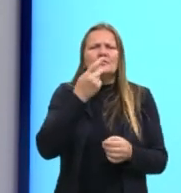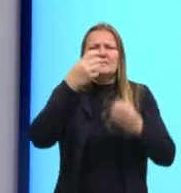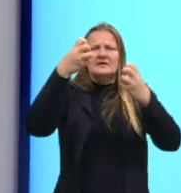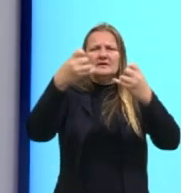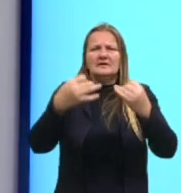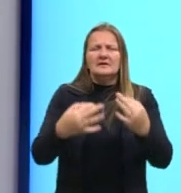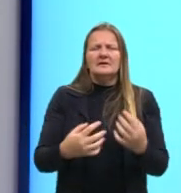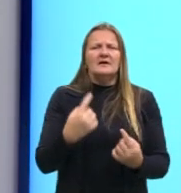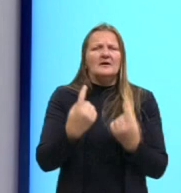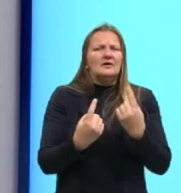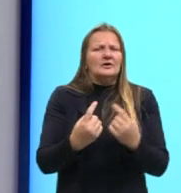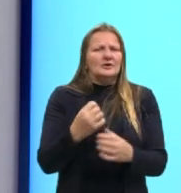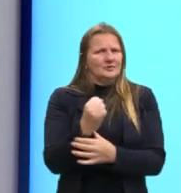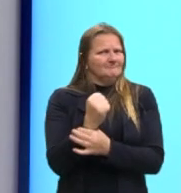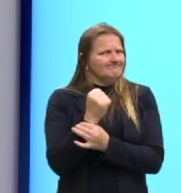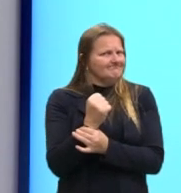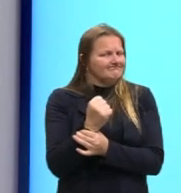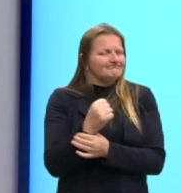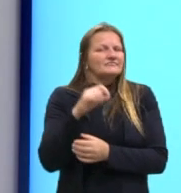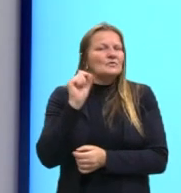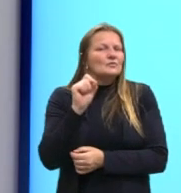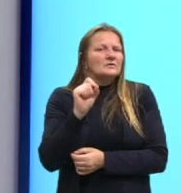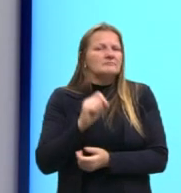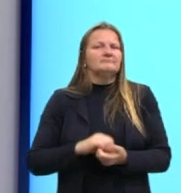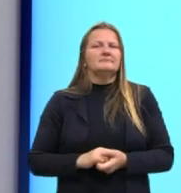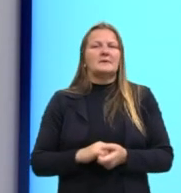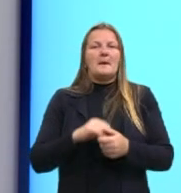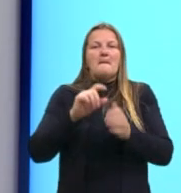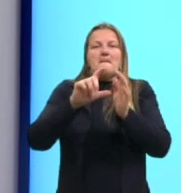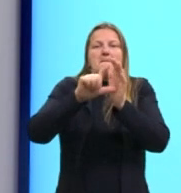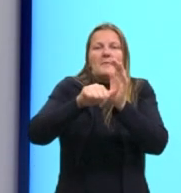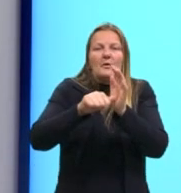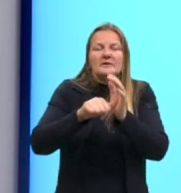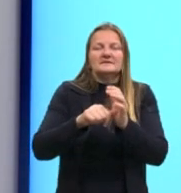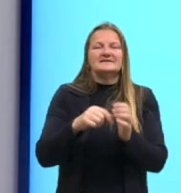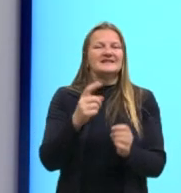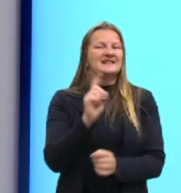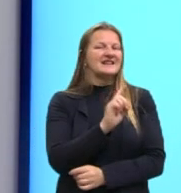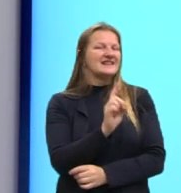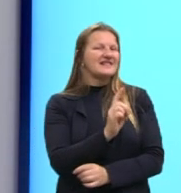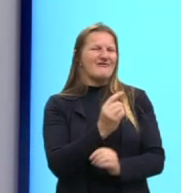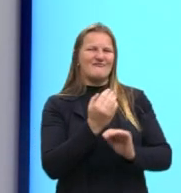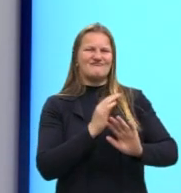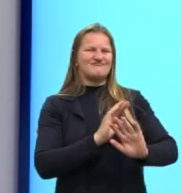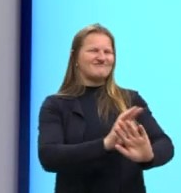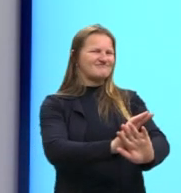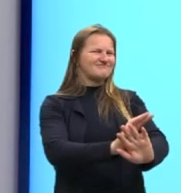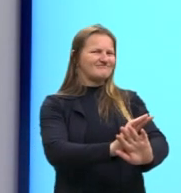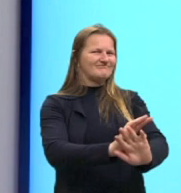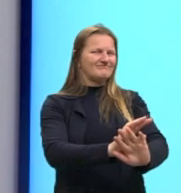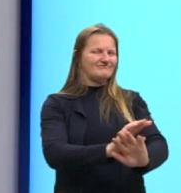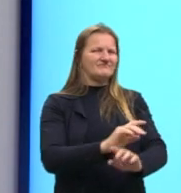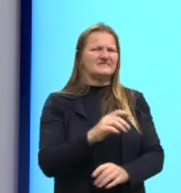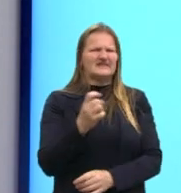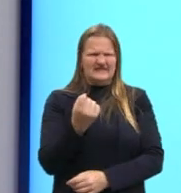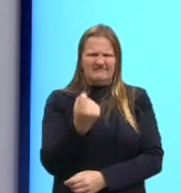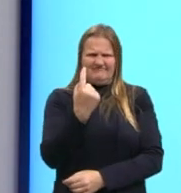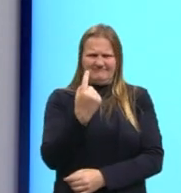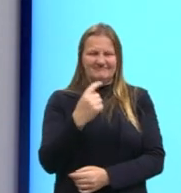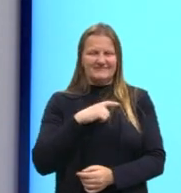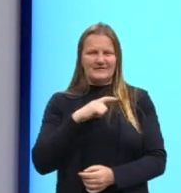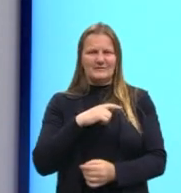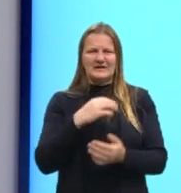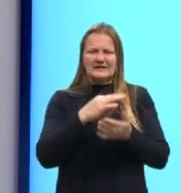com algum grau de segurança, é o que pós-moderno não é. Certamente não é um termo que designa uma